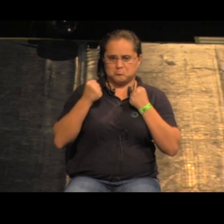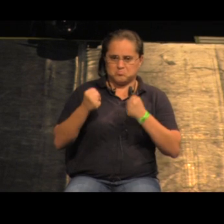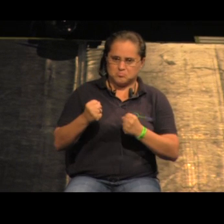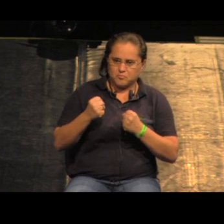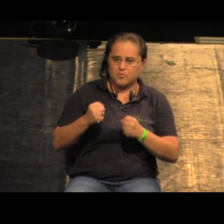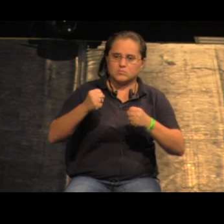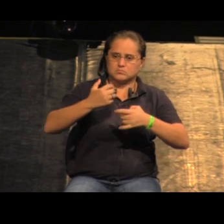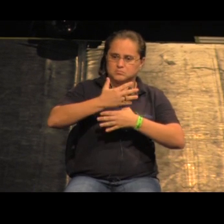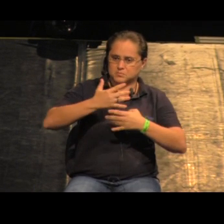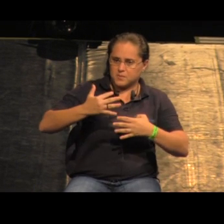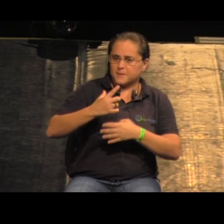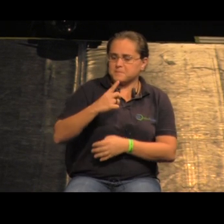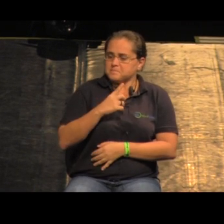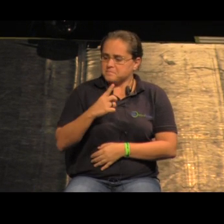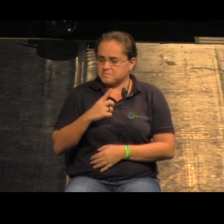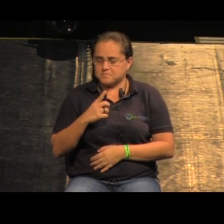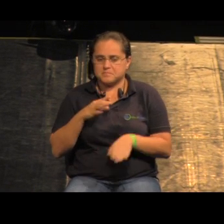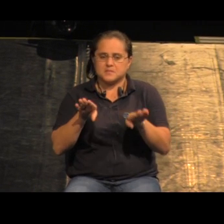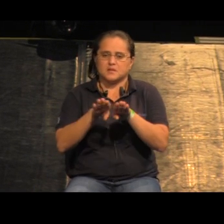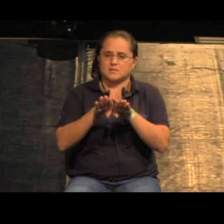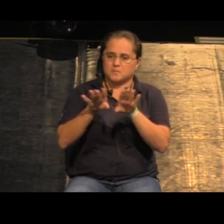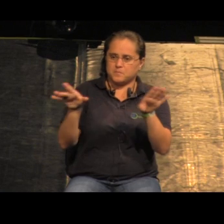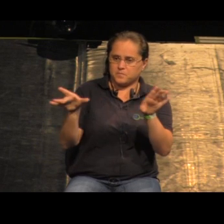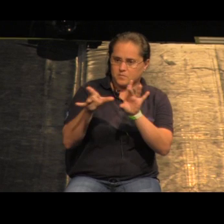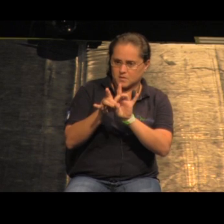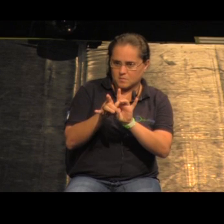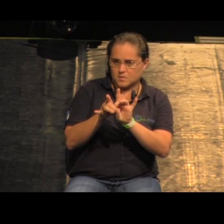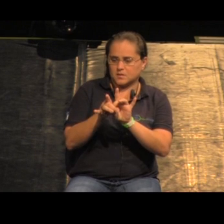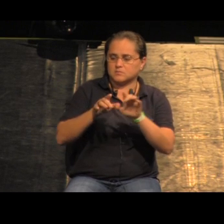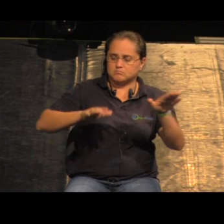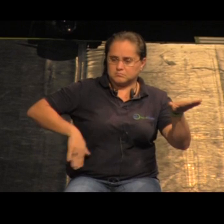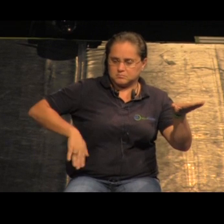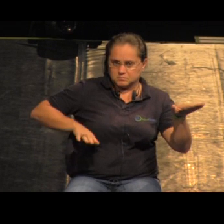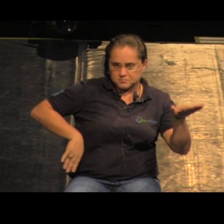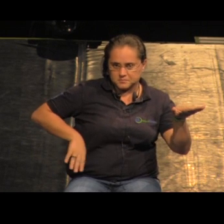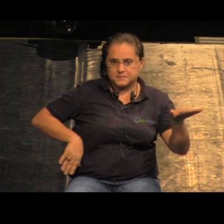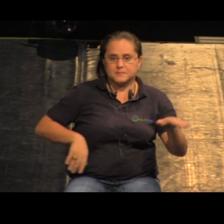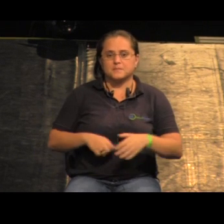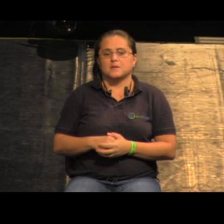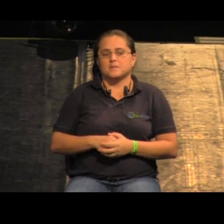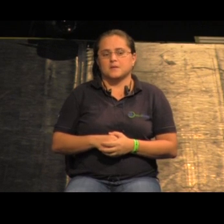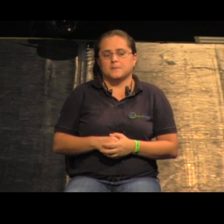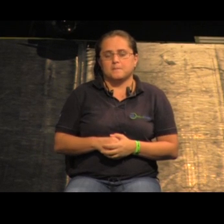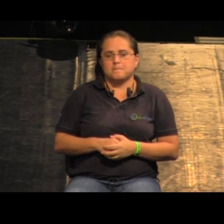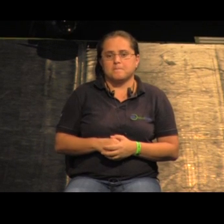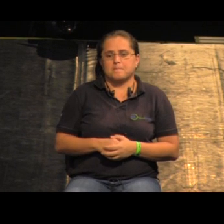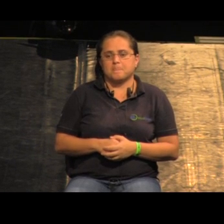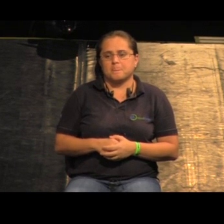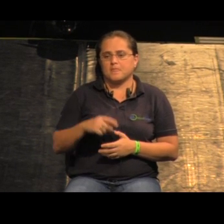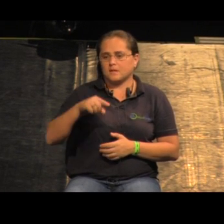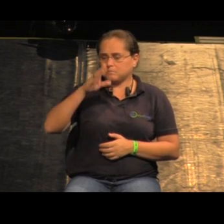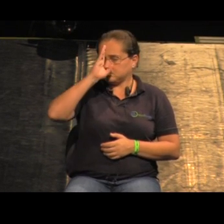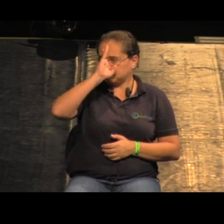urbana a gente tem aqui também uma ligação com essa praia com o uso do litorâneo que é